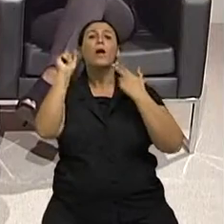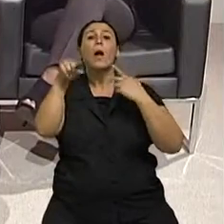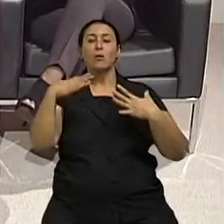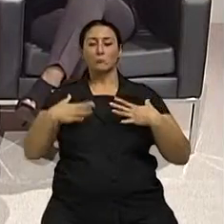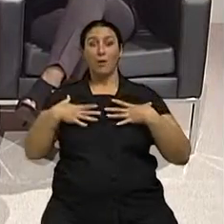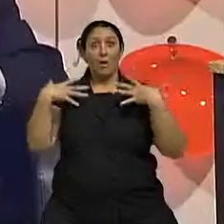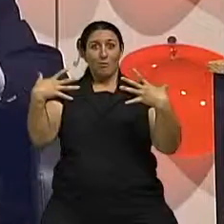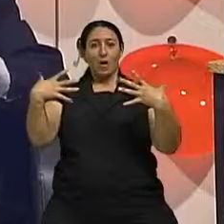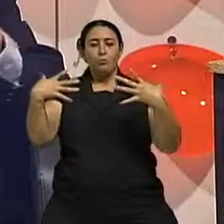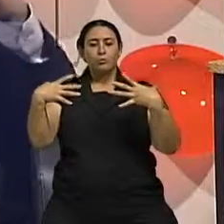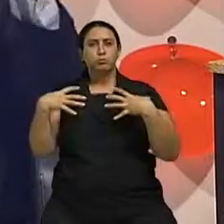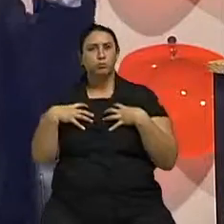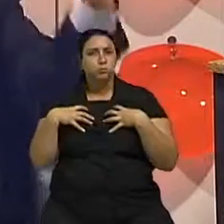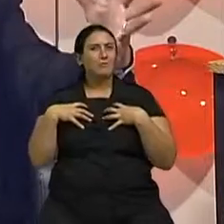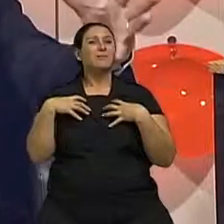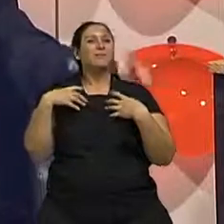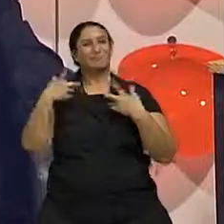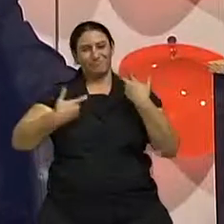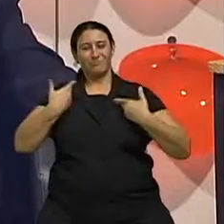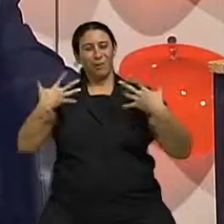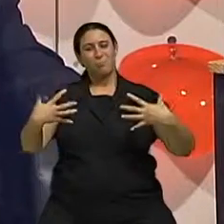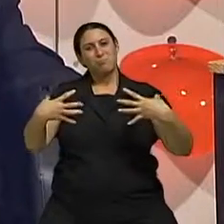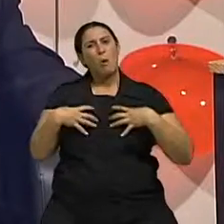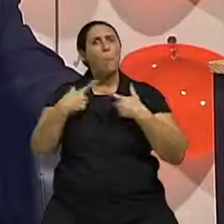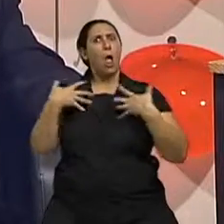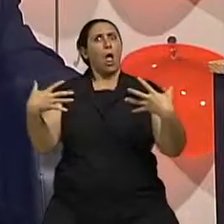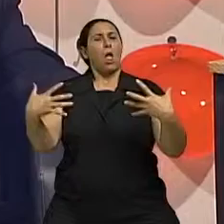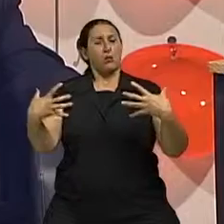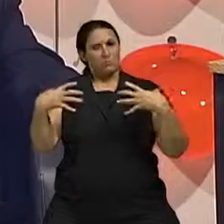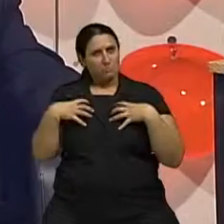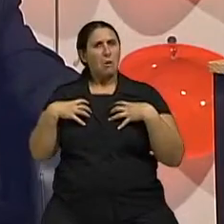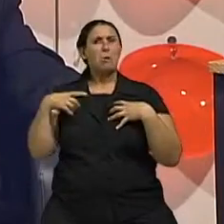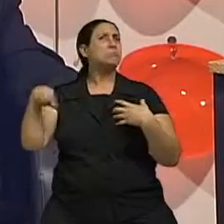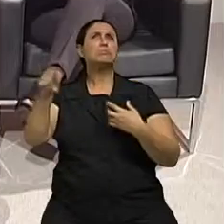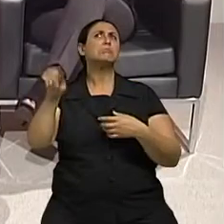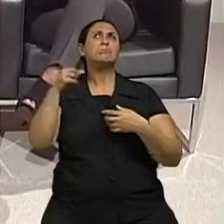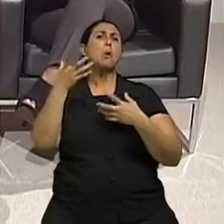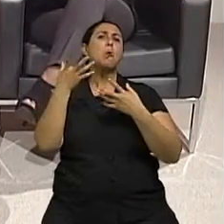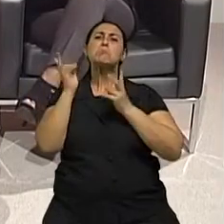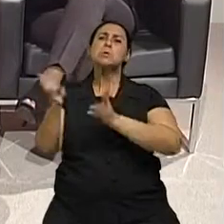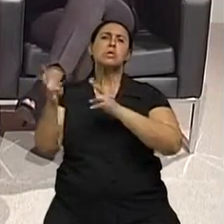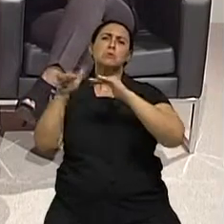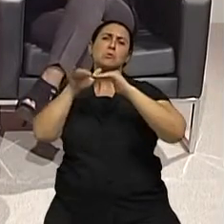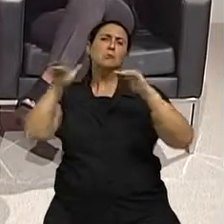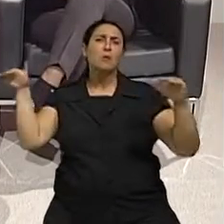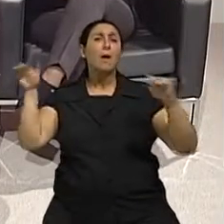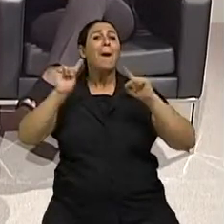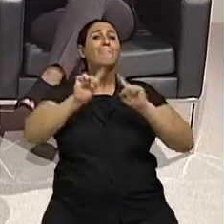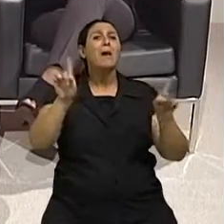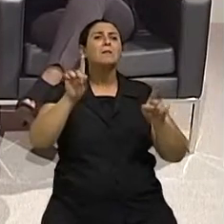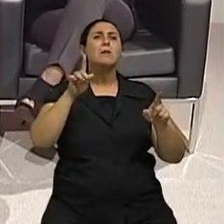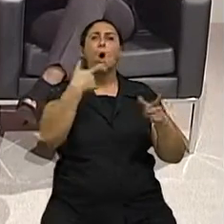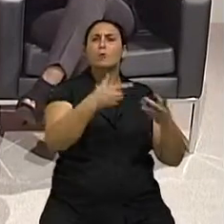As outras, praticamente todas dobraram em mais ou menos 5 anos. Isso é um sinal que será que